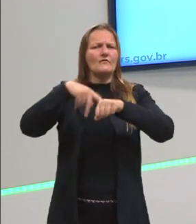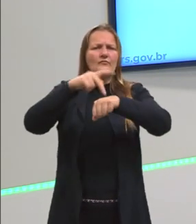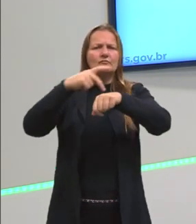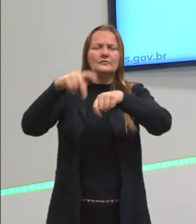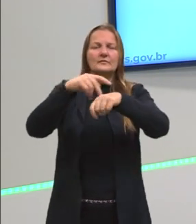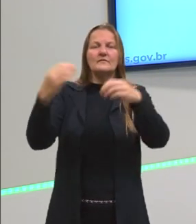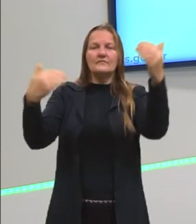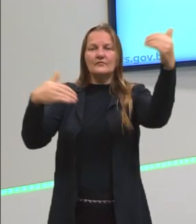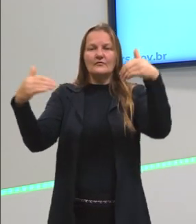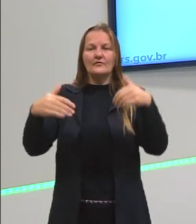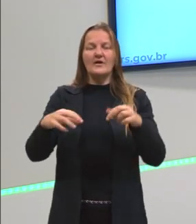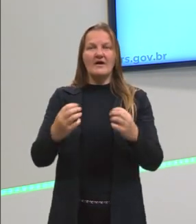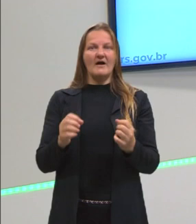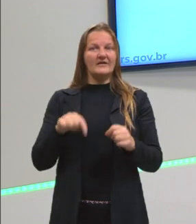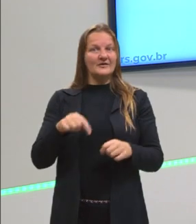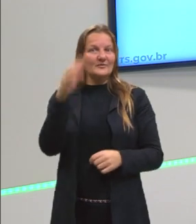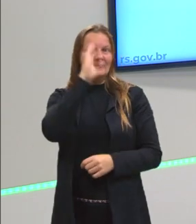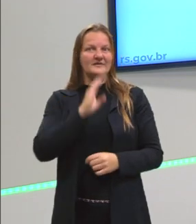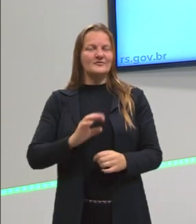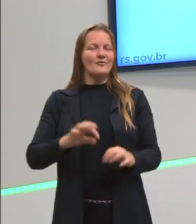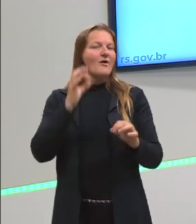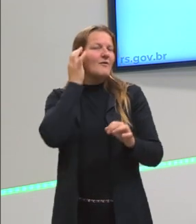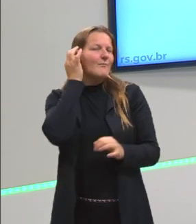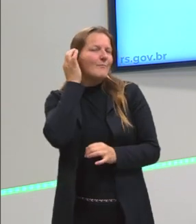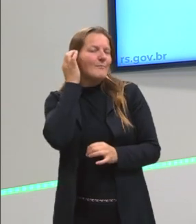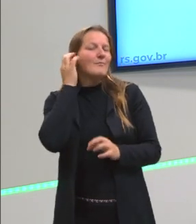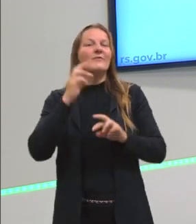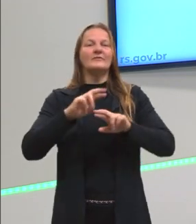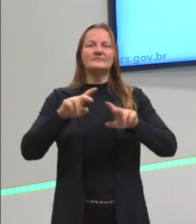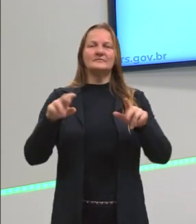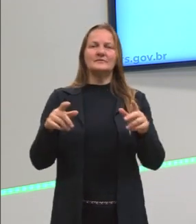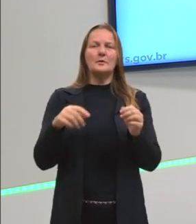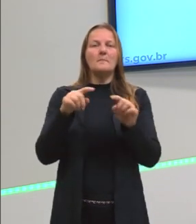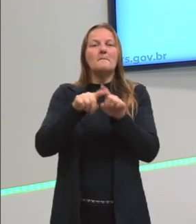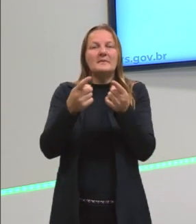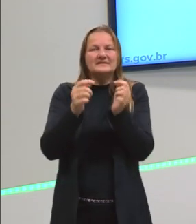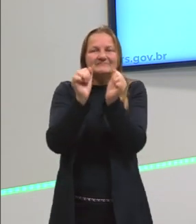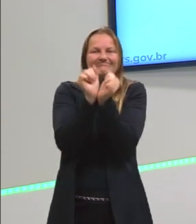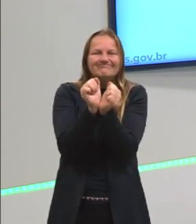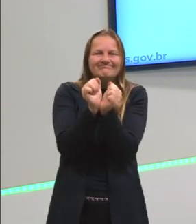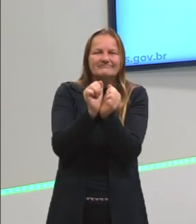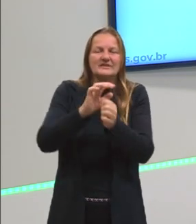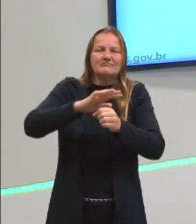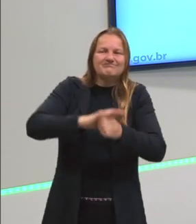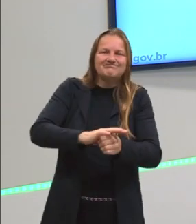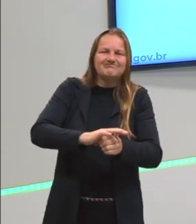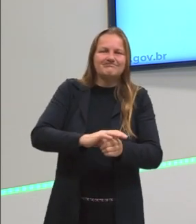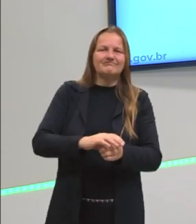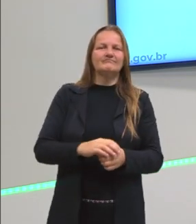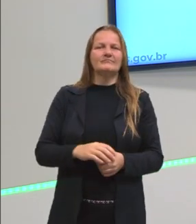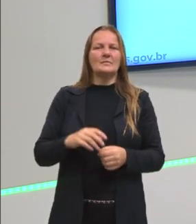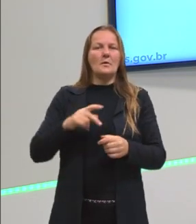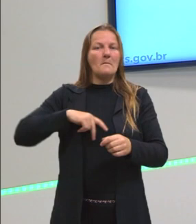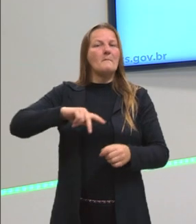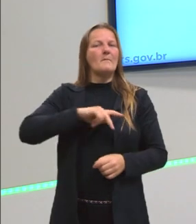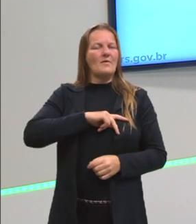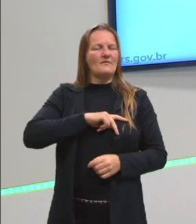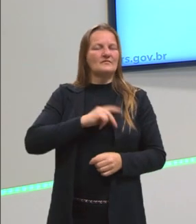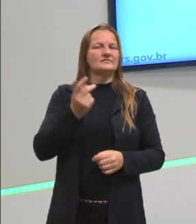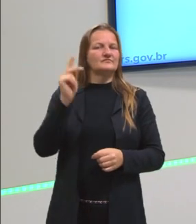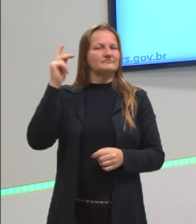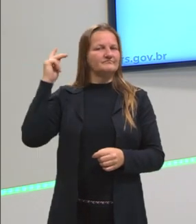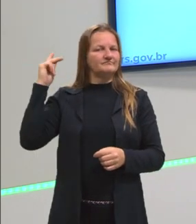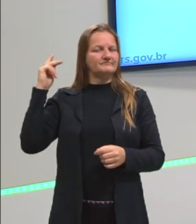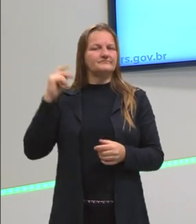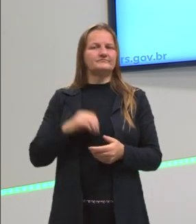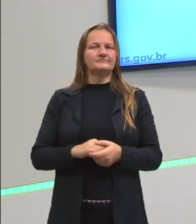culturalmente enriquece. Claro que não se justifica a escravidão e o extermínio dos povos originários, né? Mas esses povos que vêm